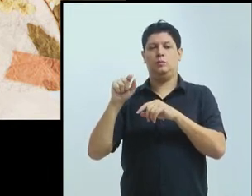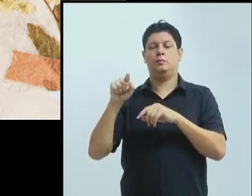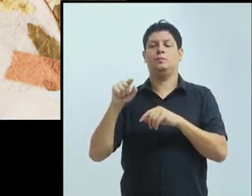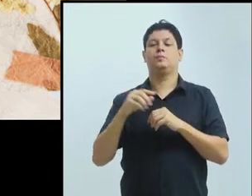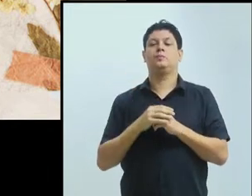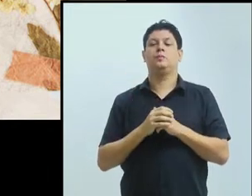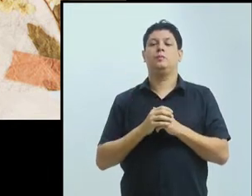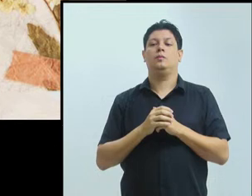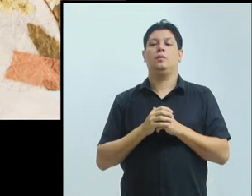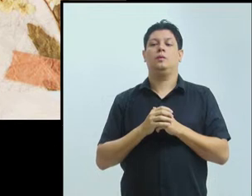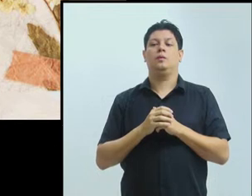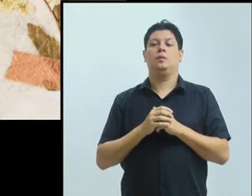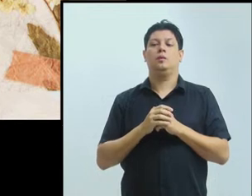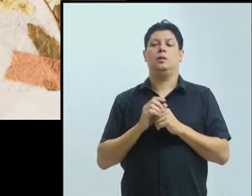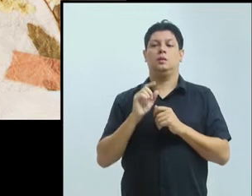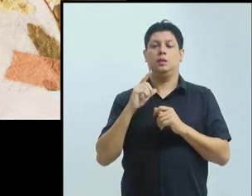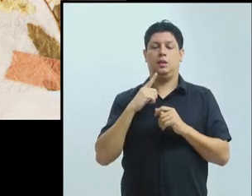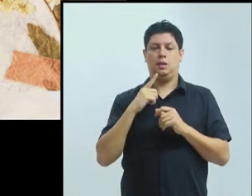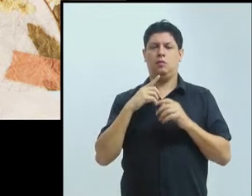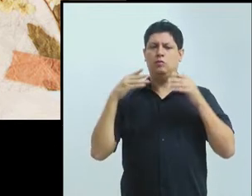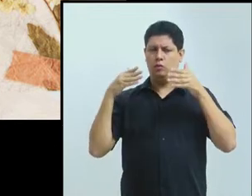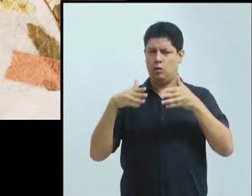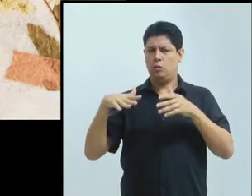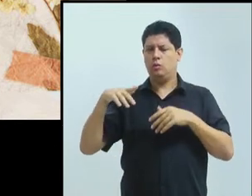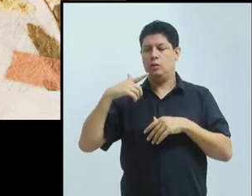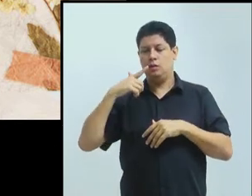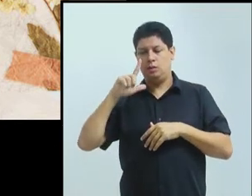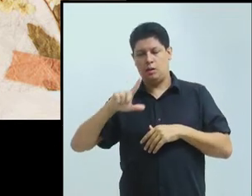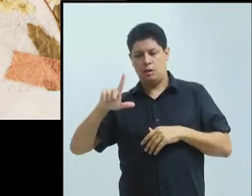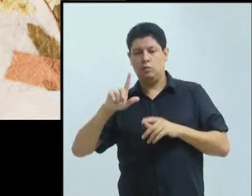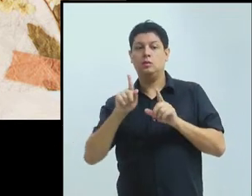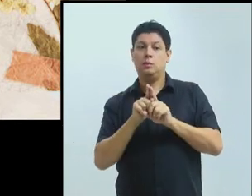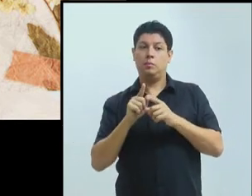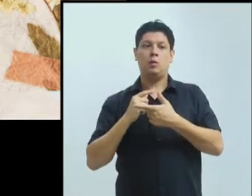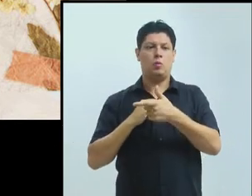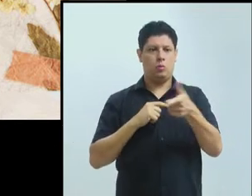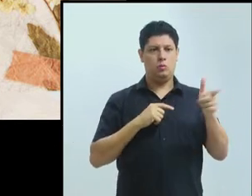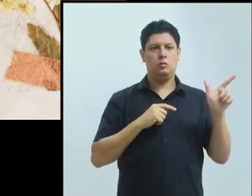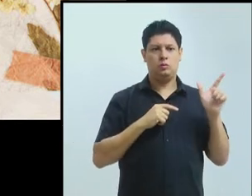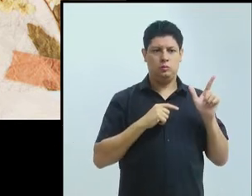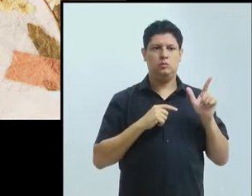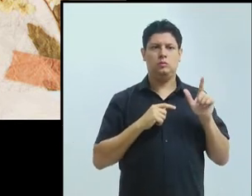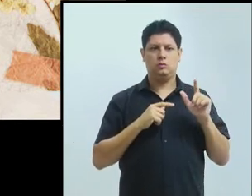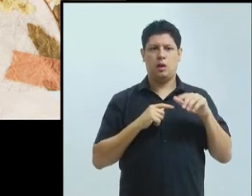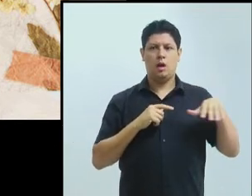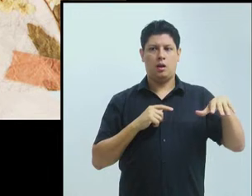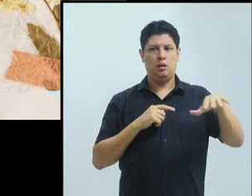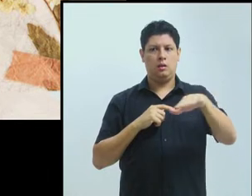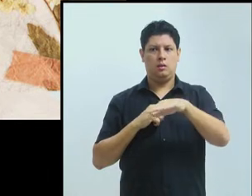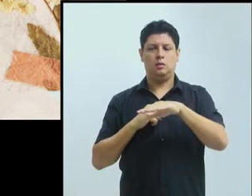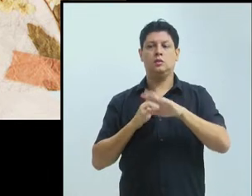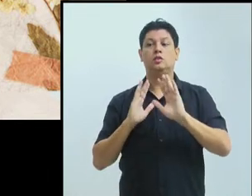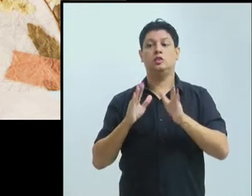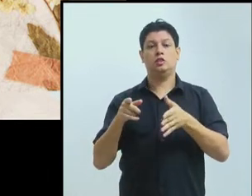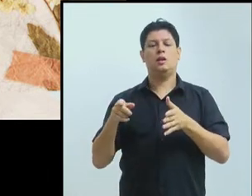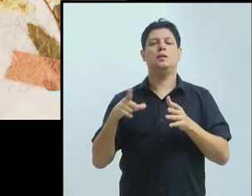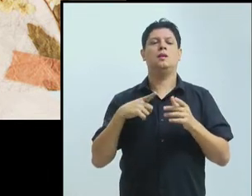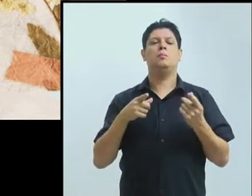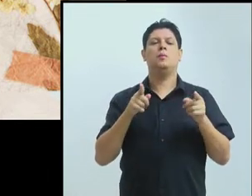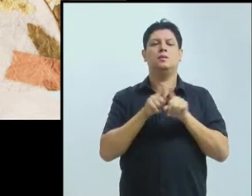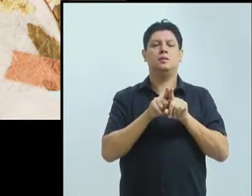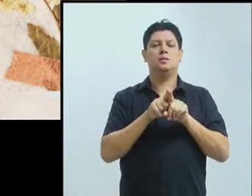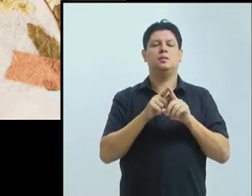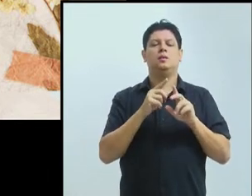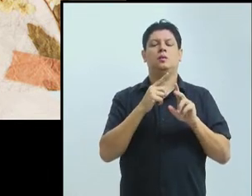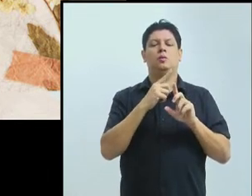literatura, ele é um centro que já tem acordo com essas universidades brasileiras, à Universidade de